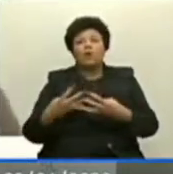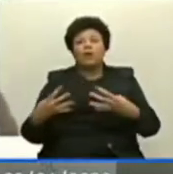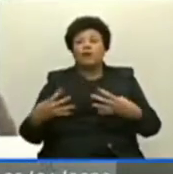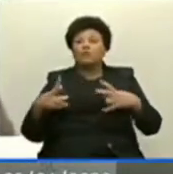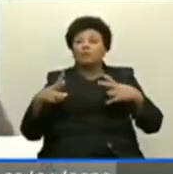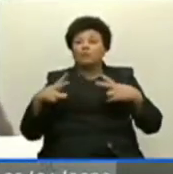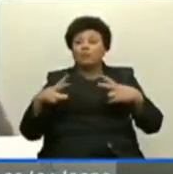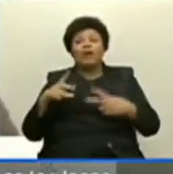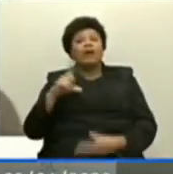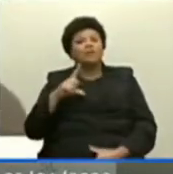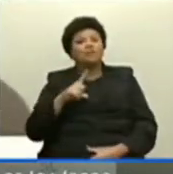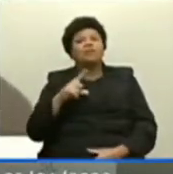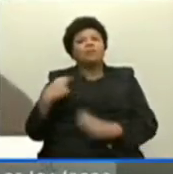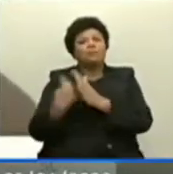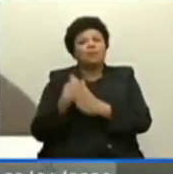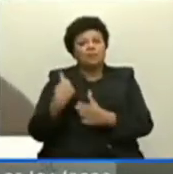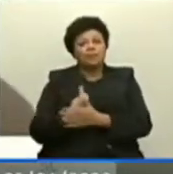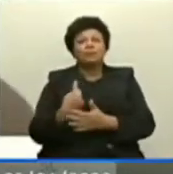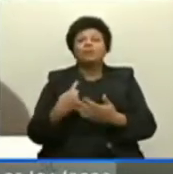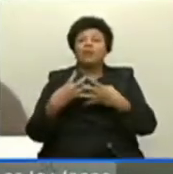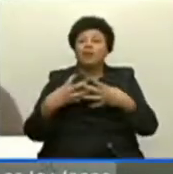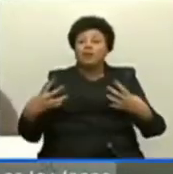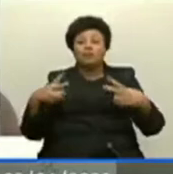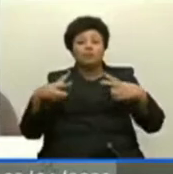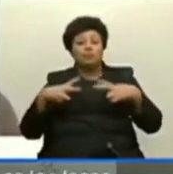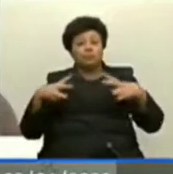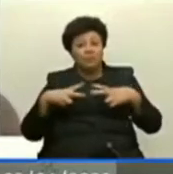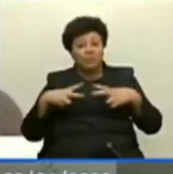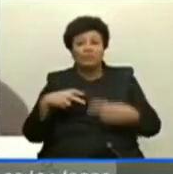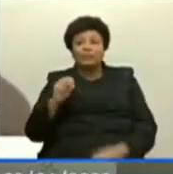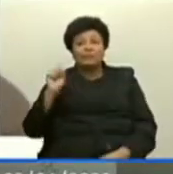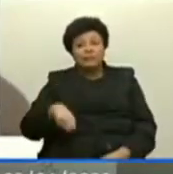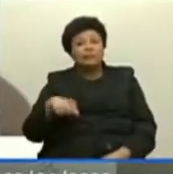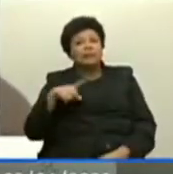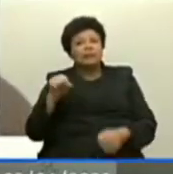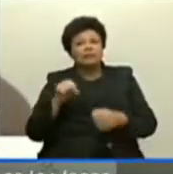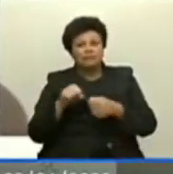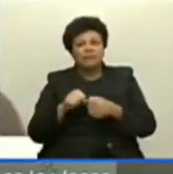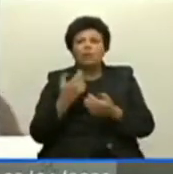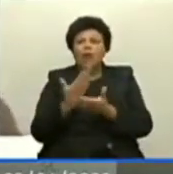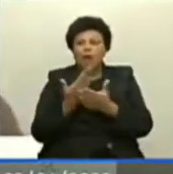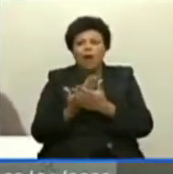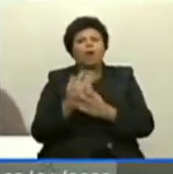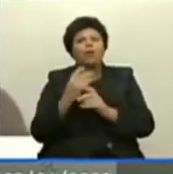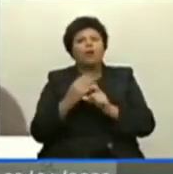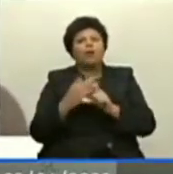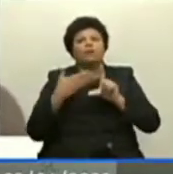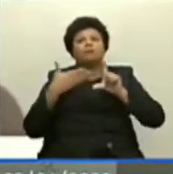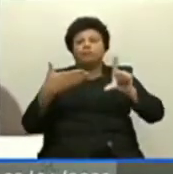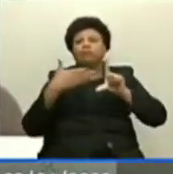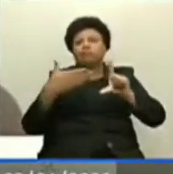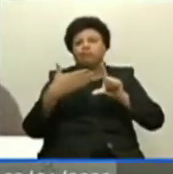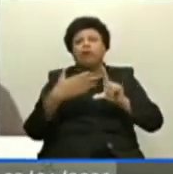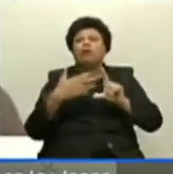A gente tem recebido também questionamentos da rede privada, e aí sim, tem feito aulas online, algumas com aulas privais